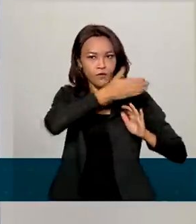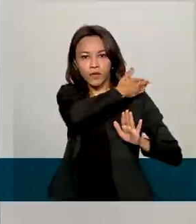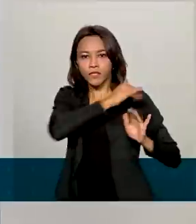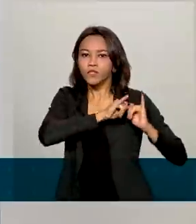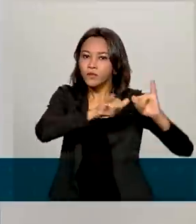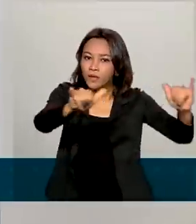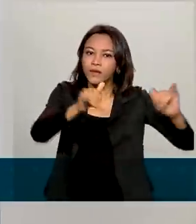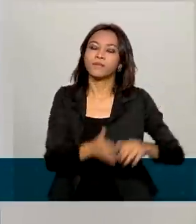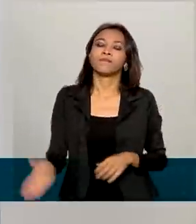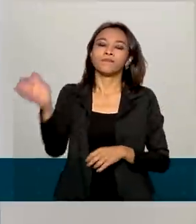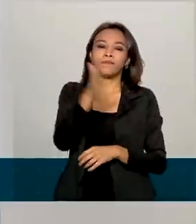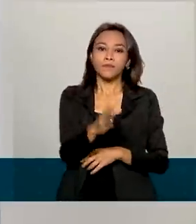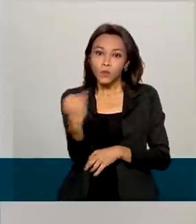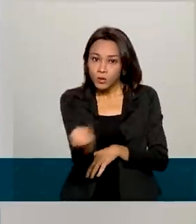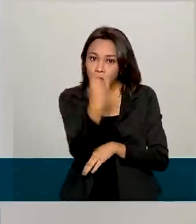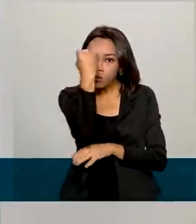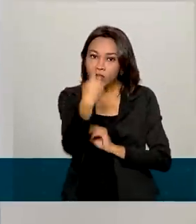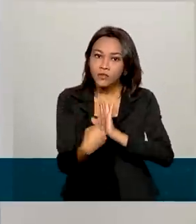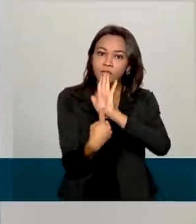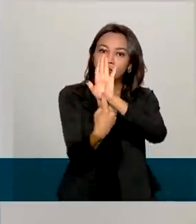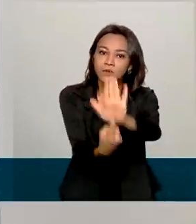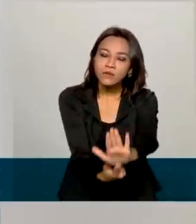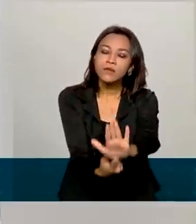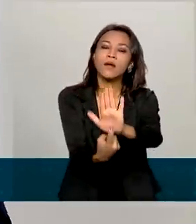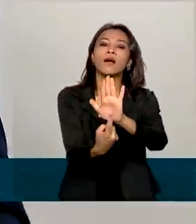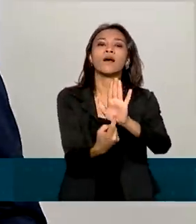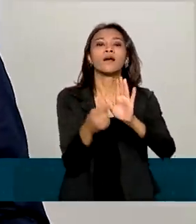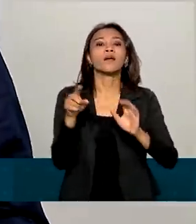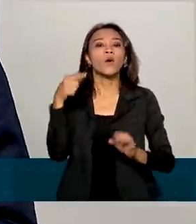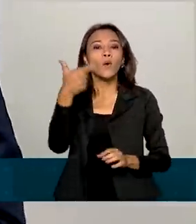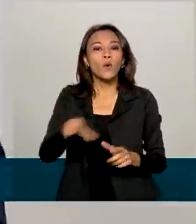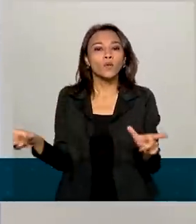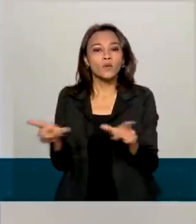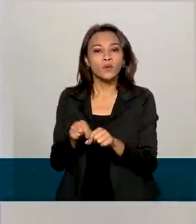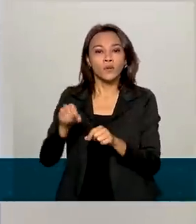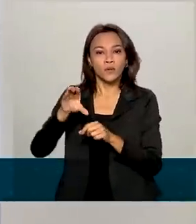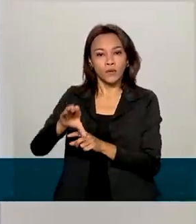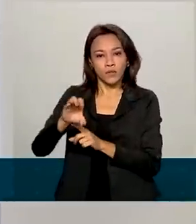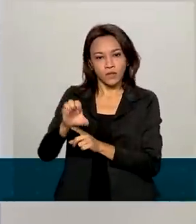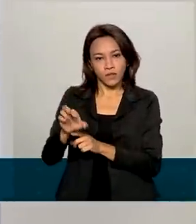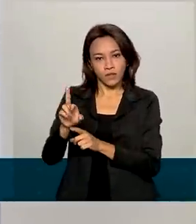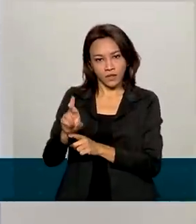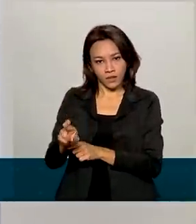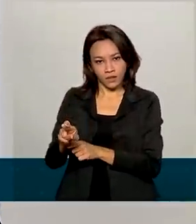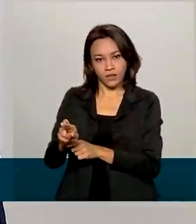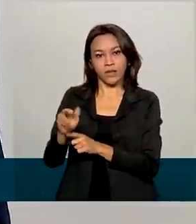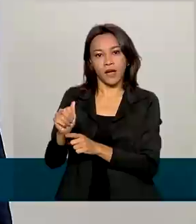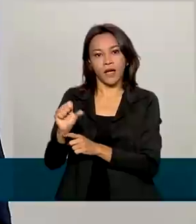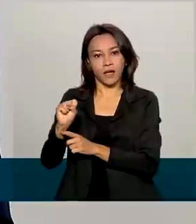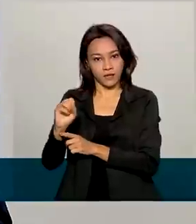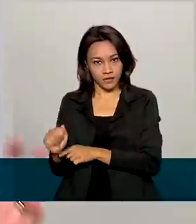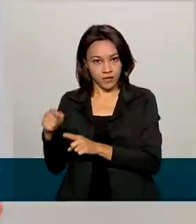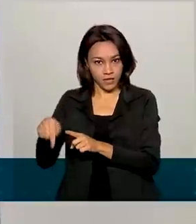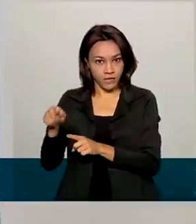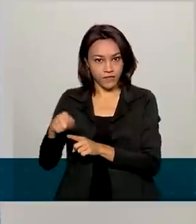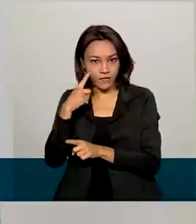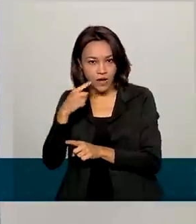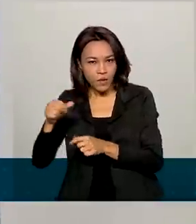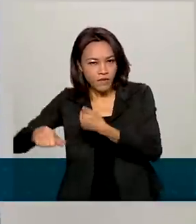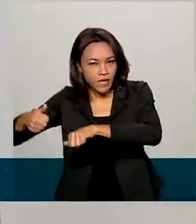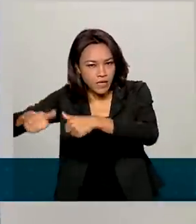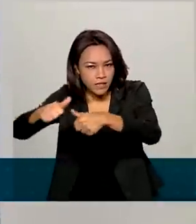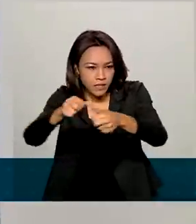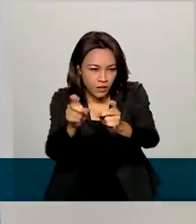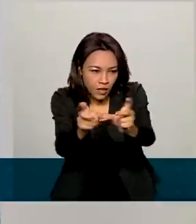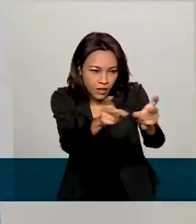que, de acordo com o índice do Serasa, que é o indicador de atividade do comércio, da Serasa Experian, nos últimos seis